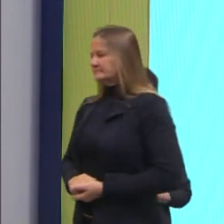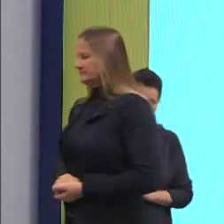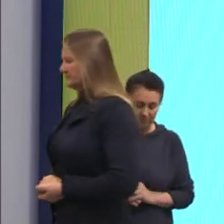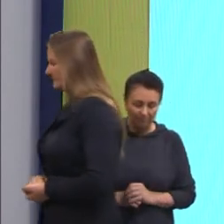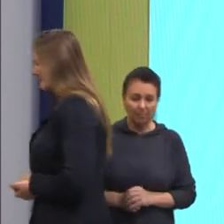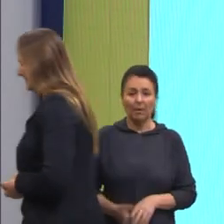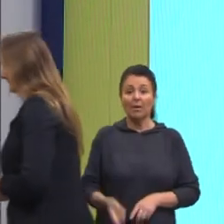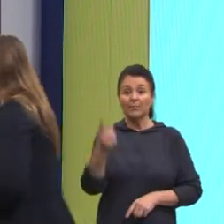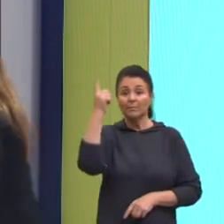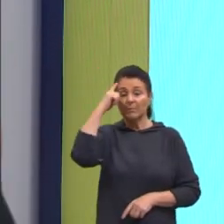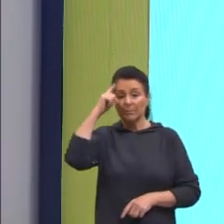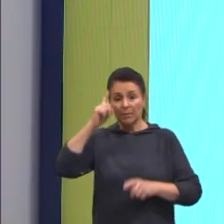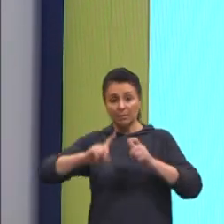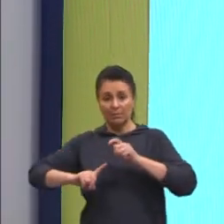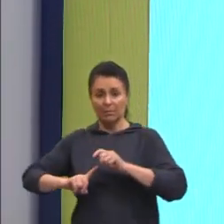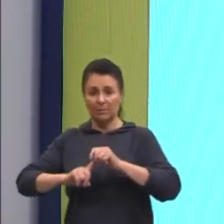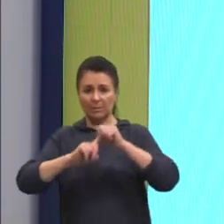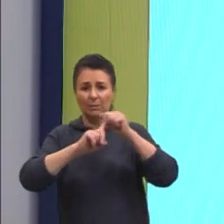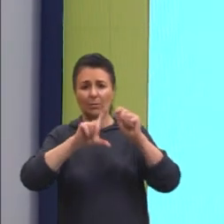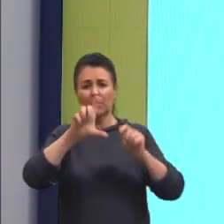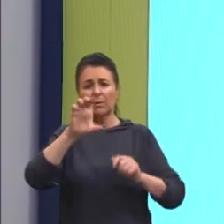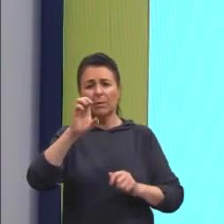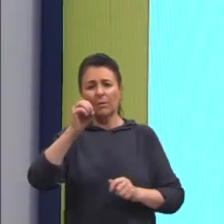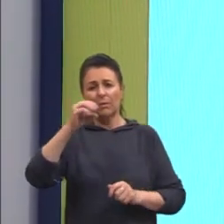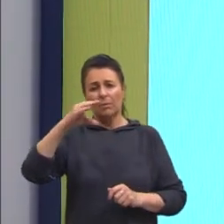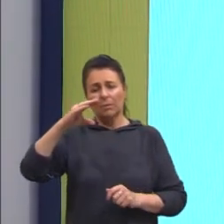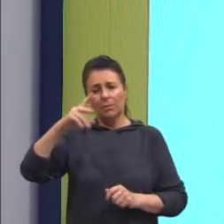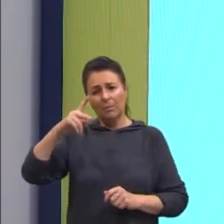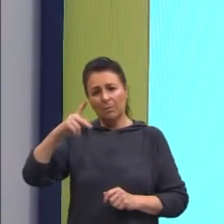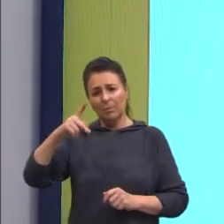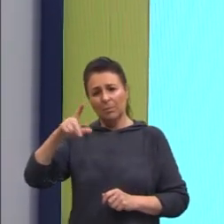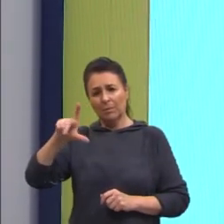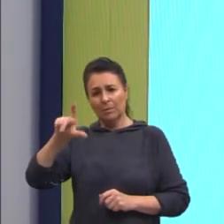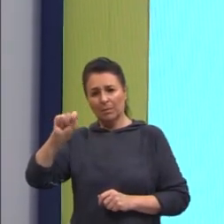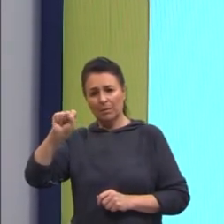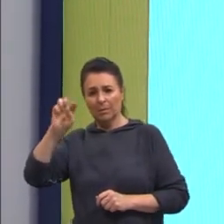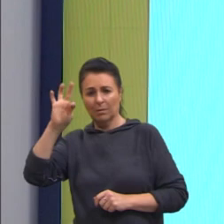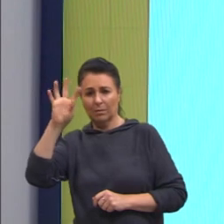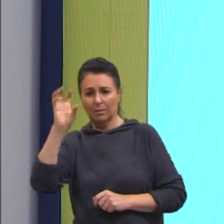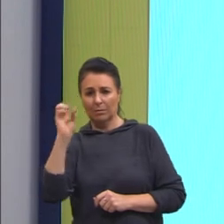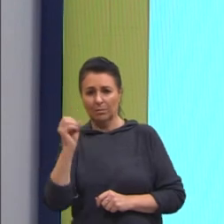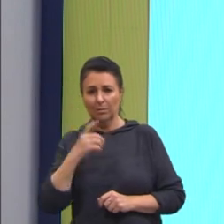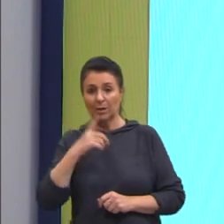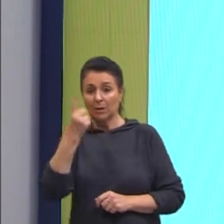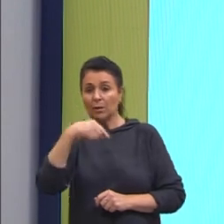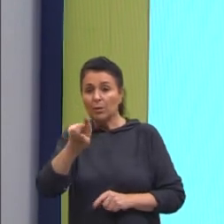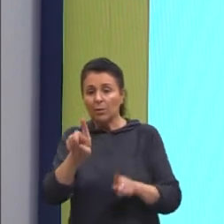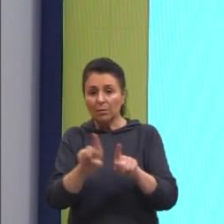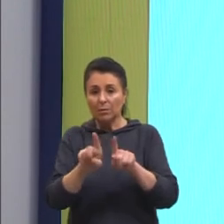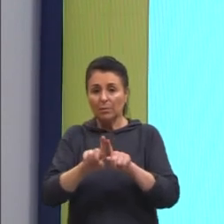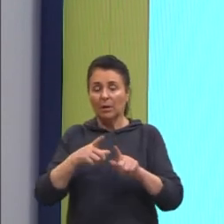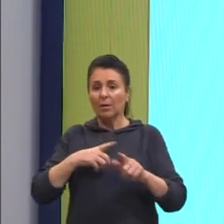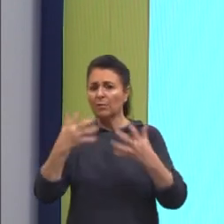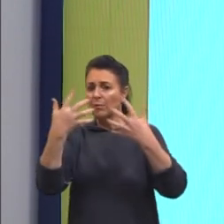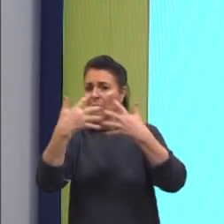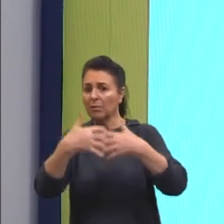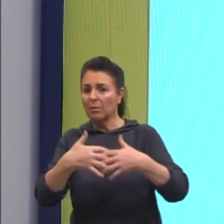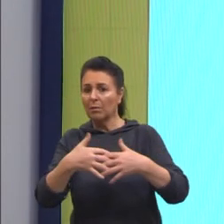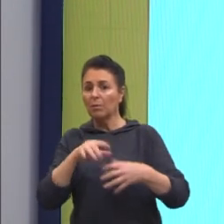seria do leucoplasto, o amiloplasto. Que a função dele qual é?